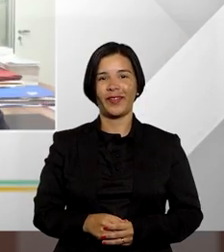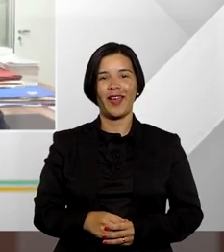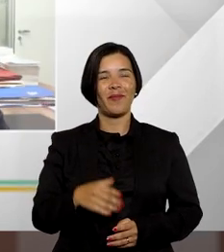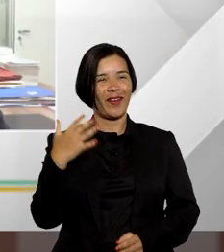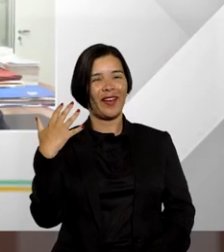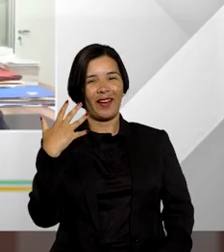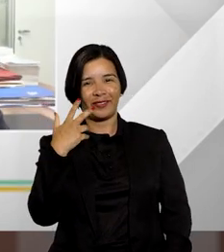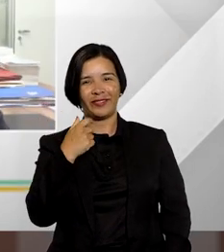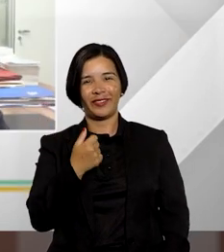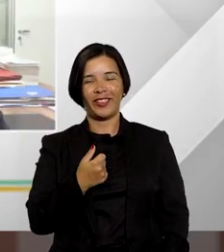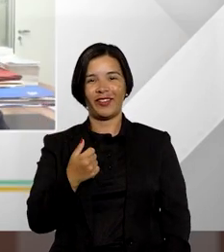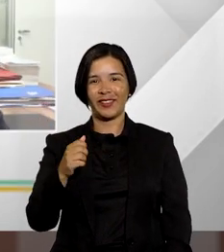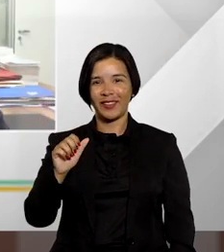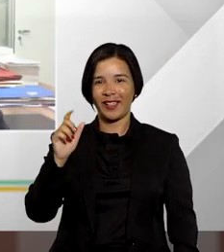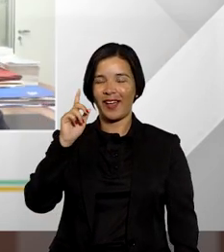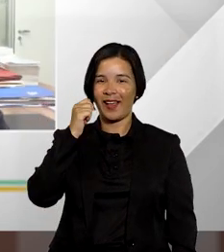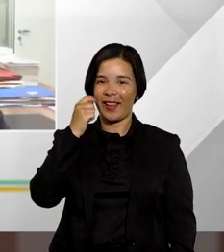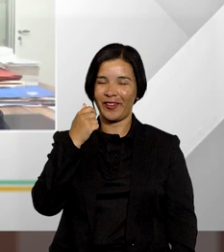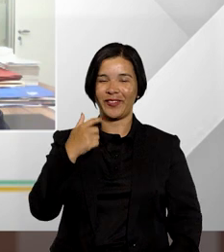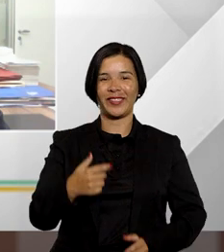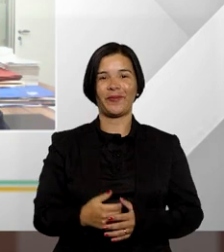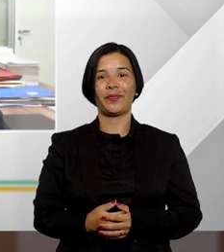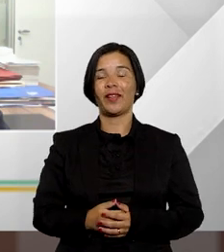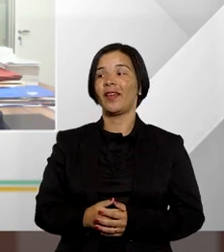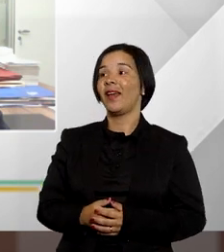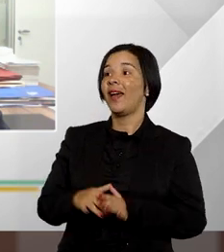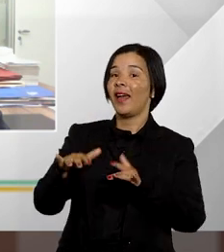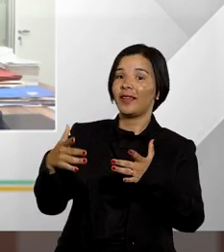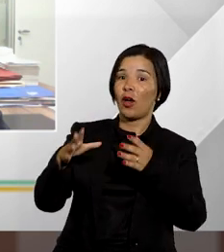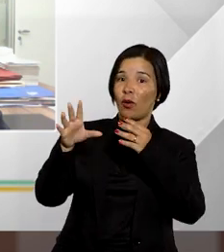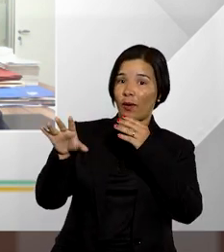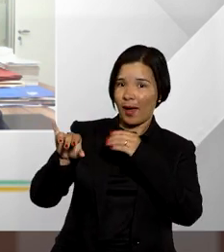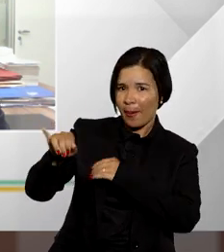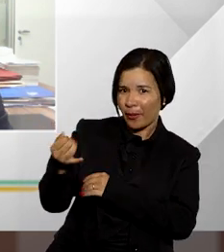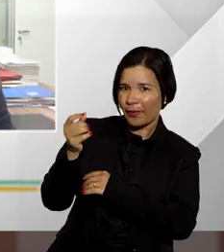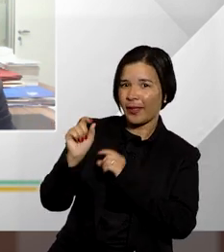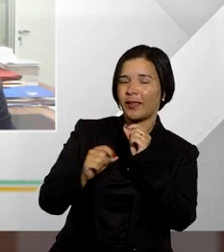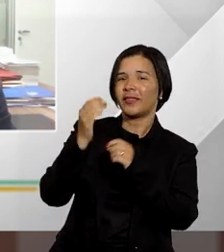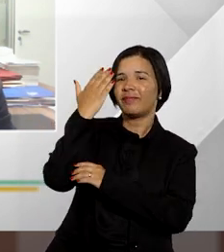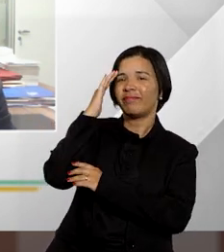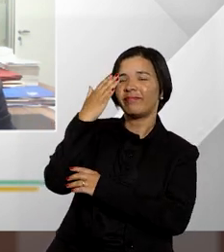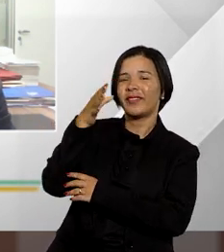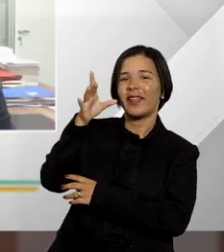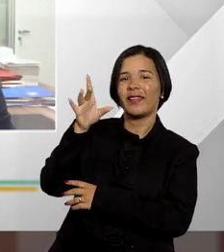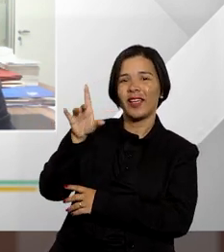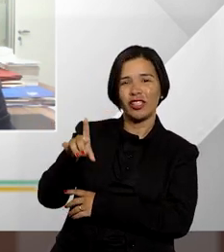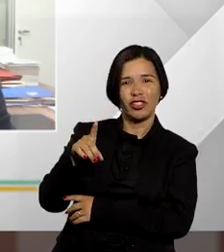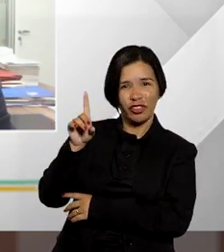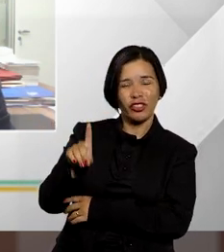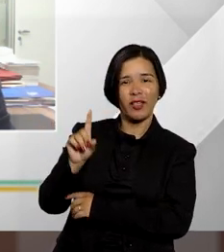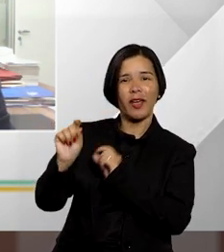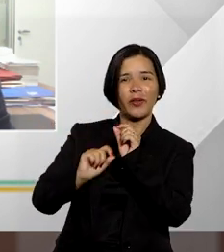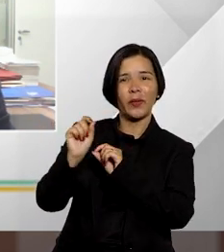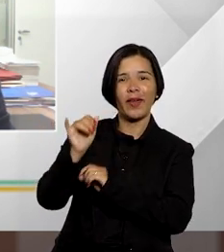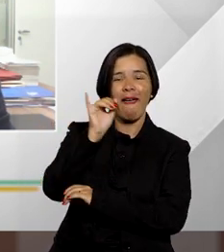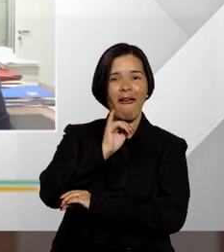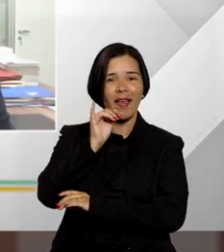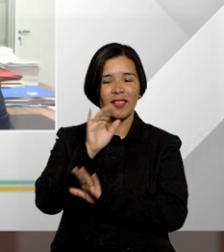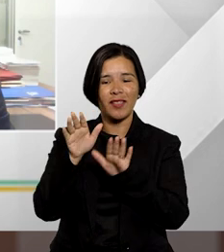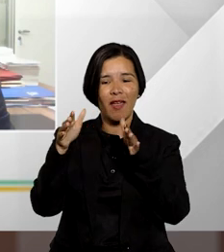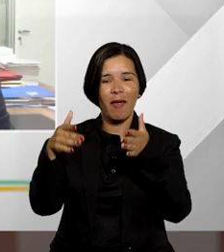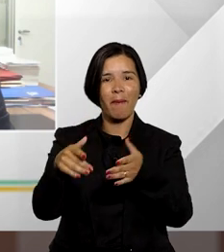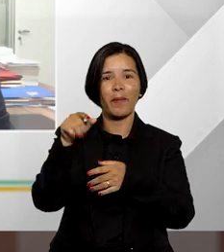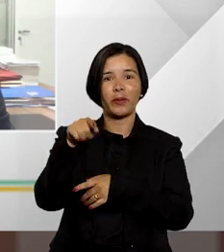Alagoas aproveitando então doutor Sérgio a gente está fazendo esse entender direito mais direcionado com exemplos mais